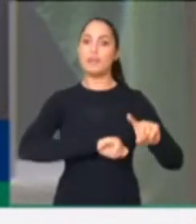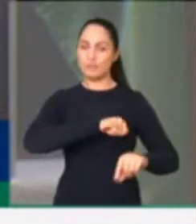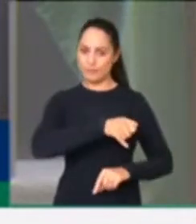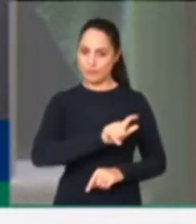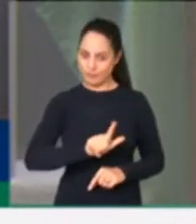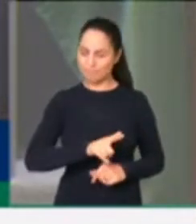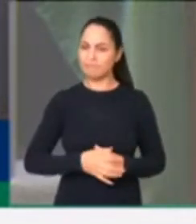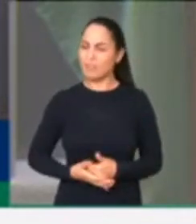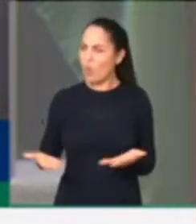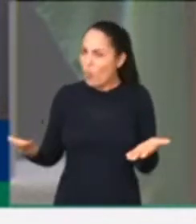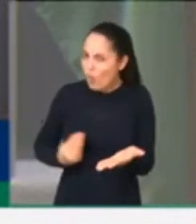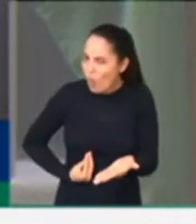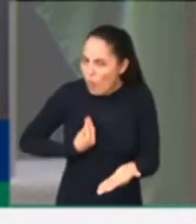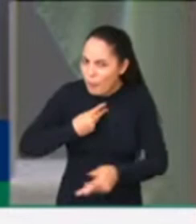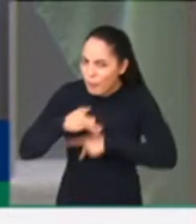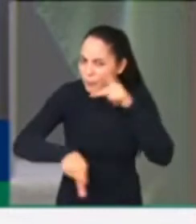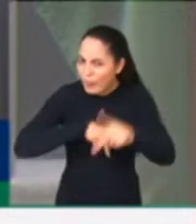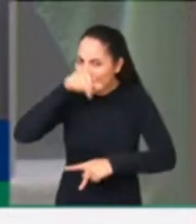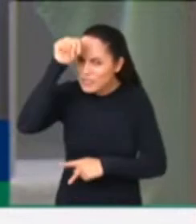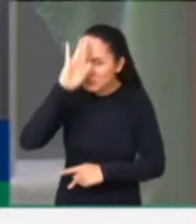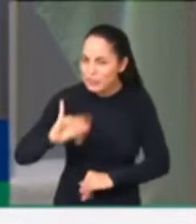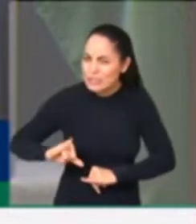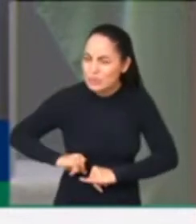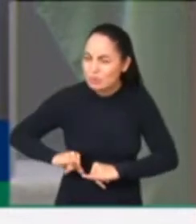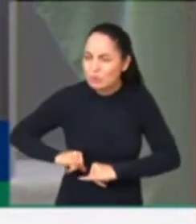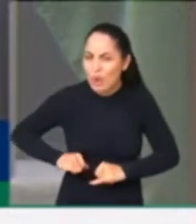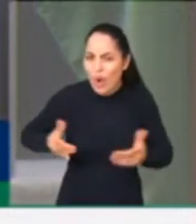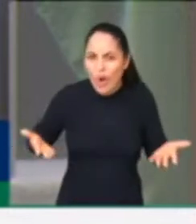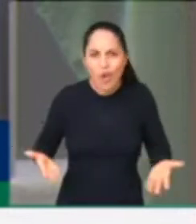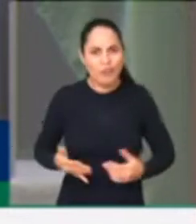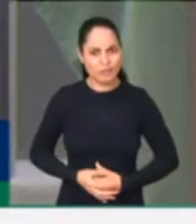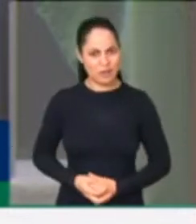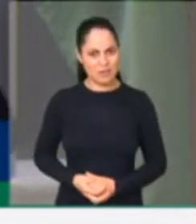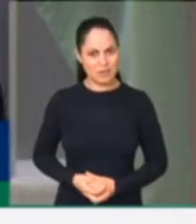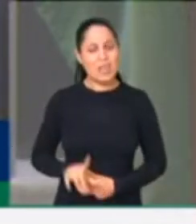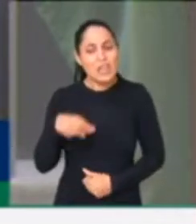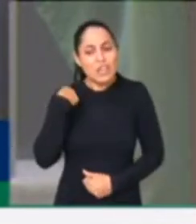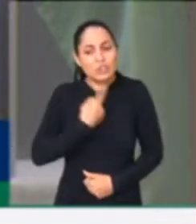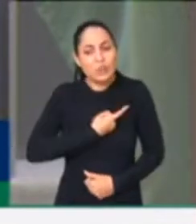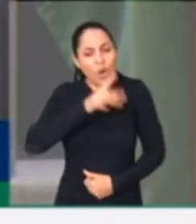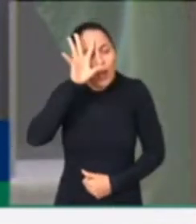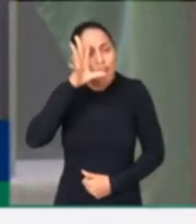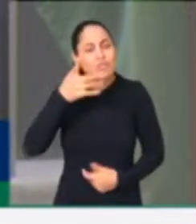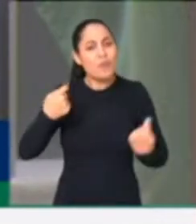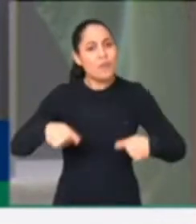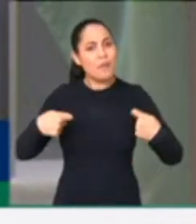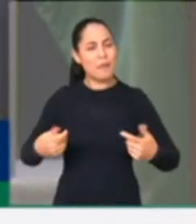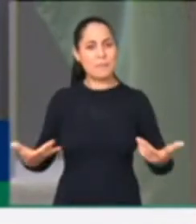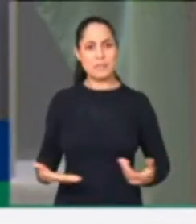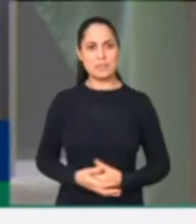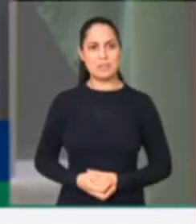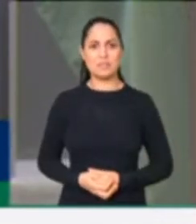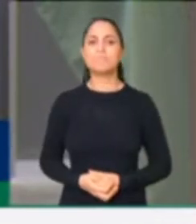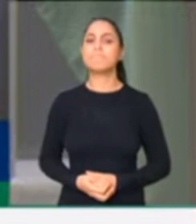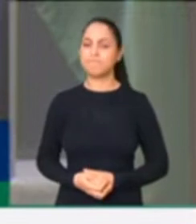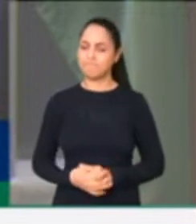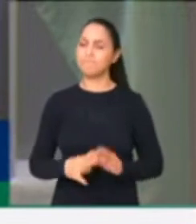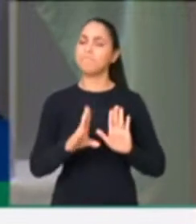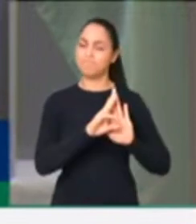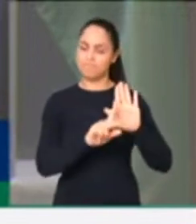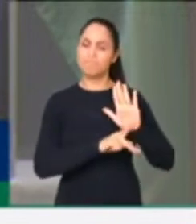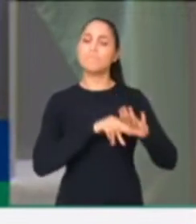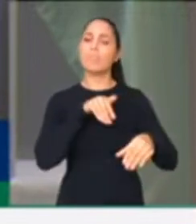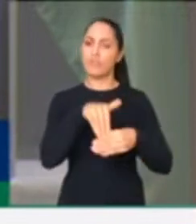do povo brasileiro. E é isso que nós precisamos resolver aqui, votando nessa medida provisória.